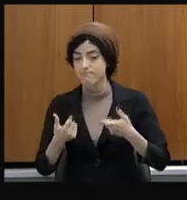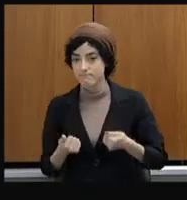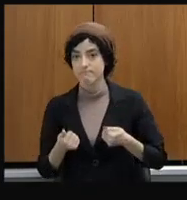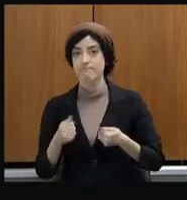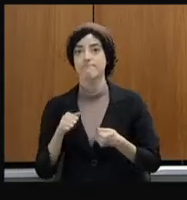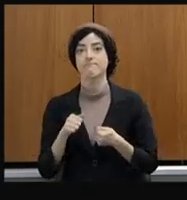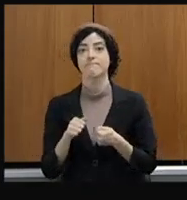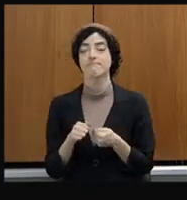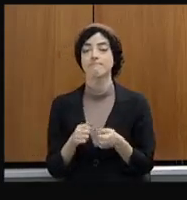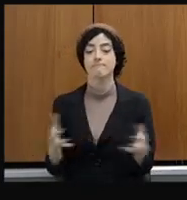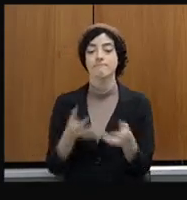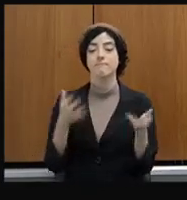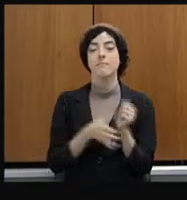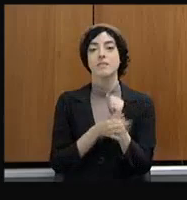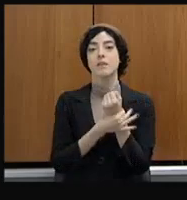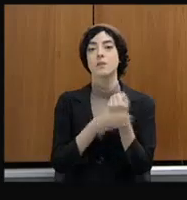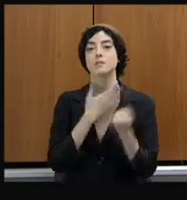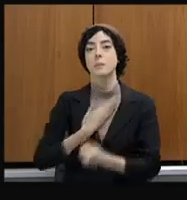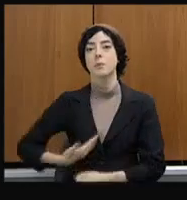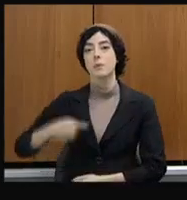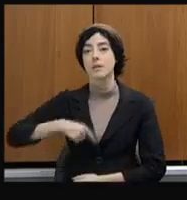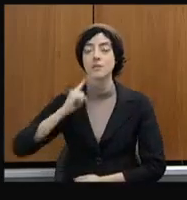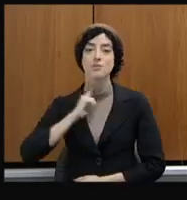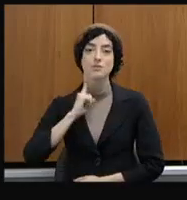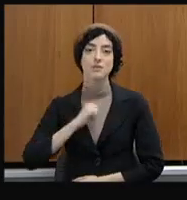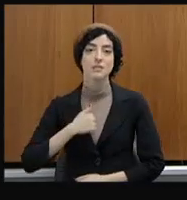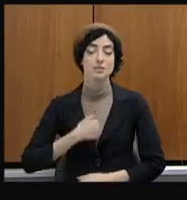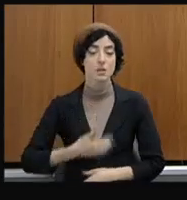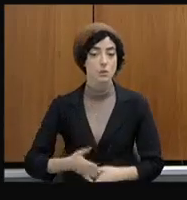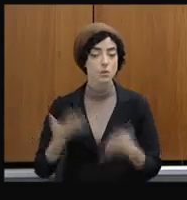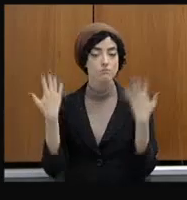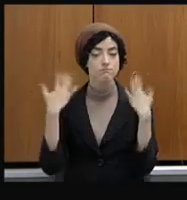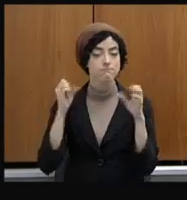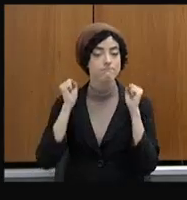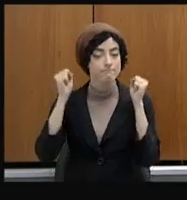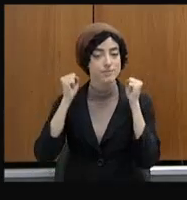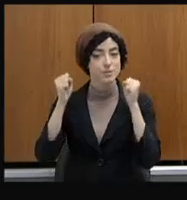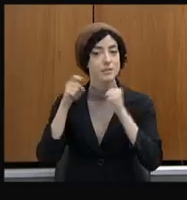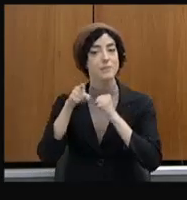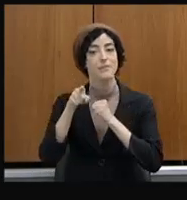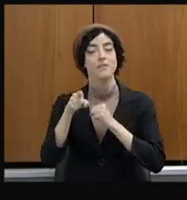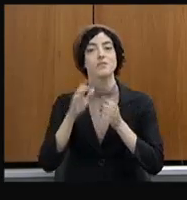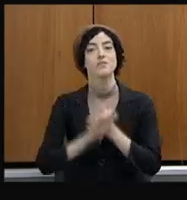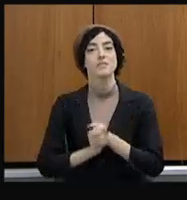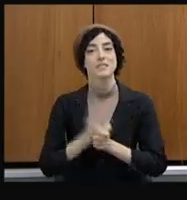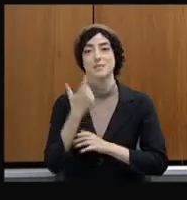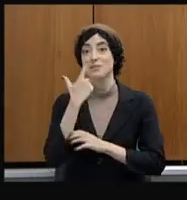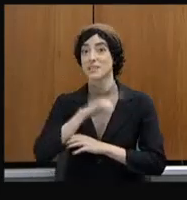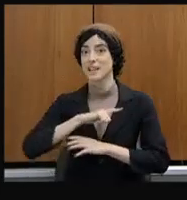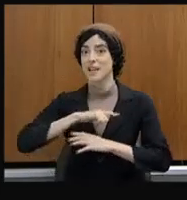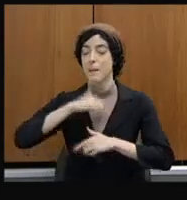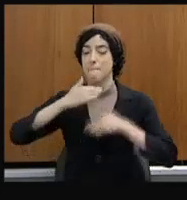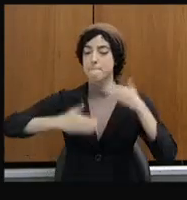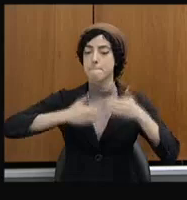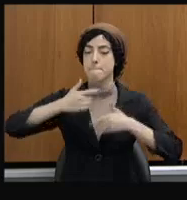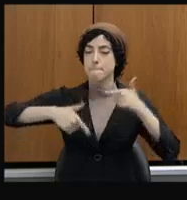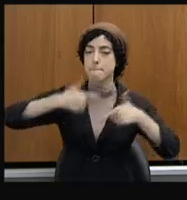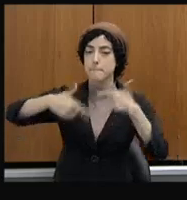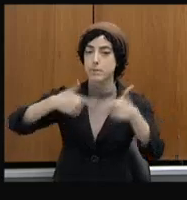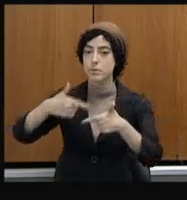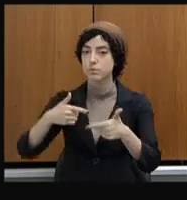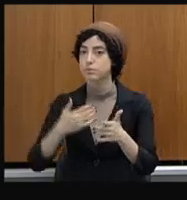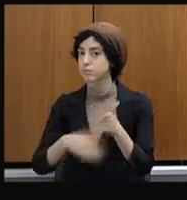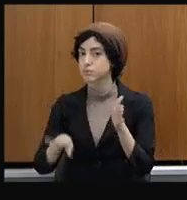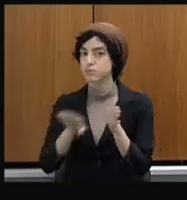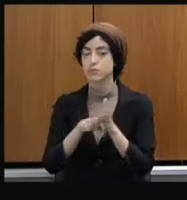abraço fraterno e dizer que estou torcendo por você, Bruno, que você consiga fazer tudo aquilo que você pretende. Bom,